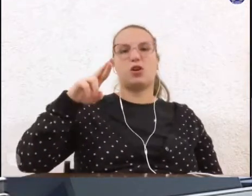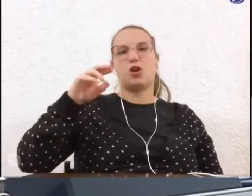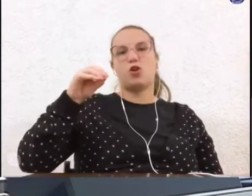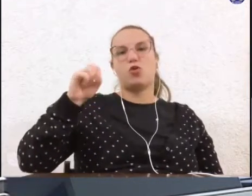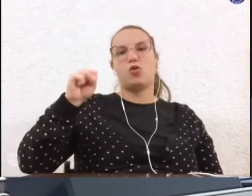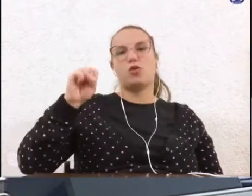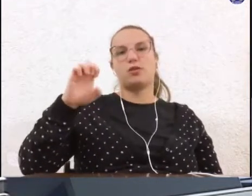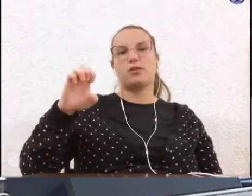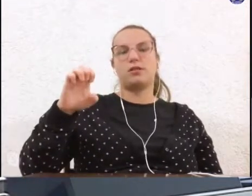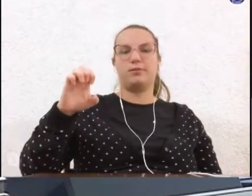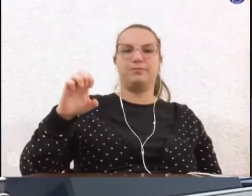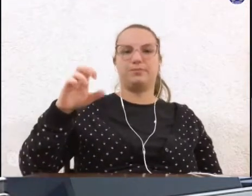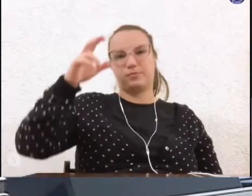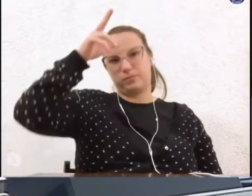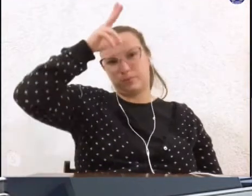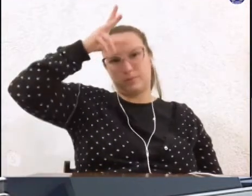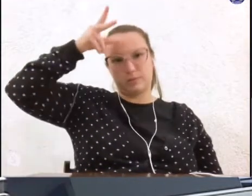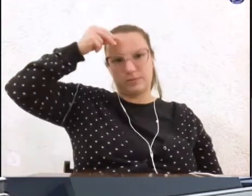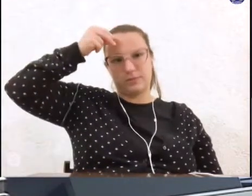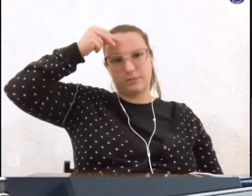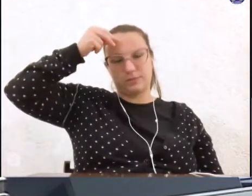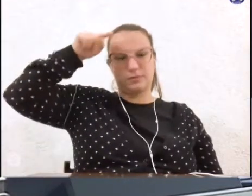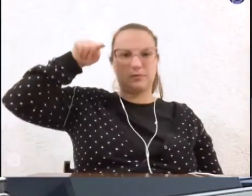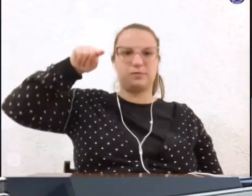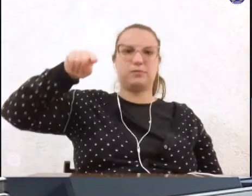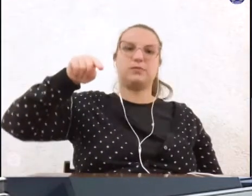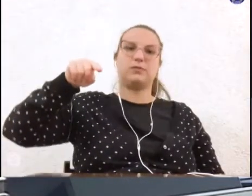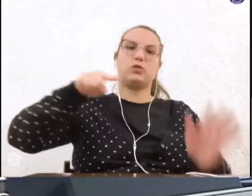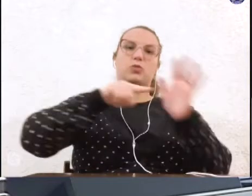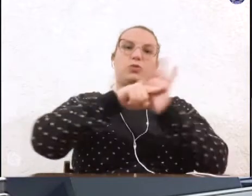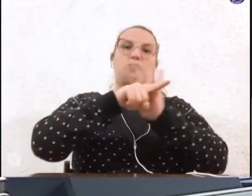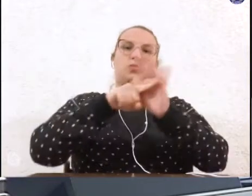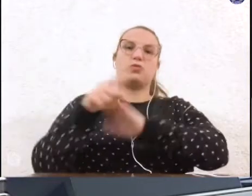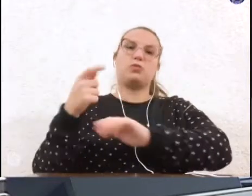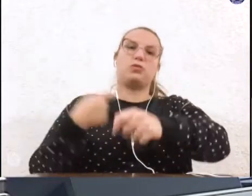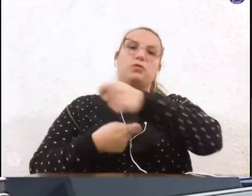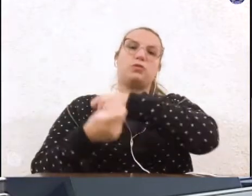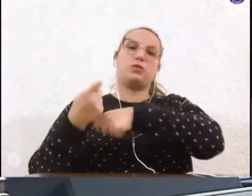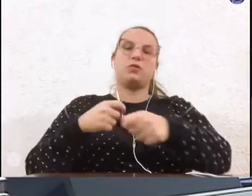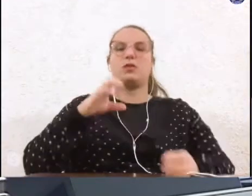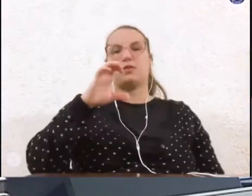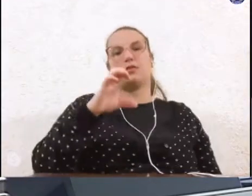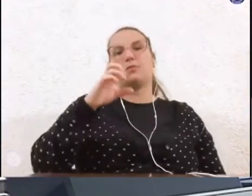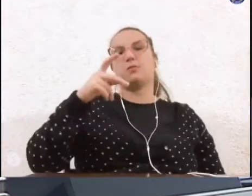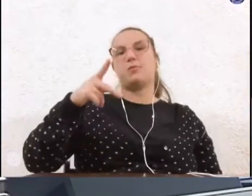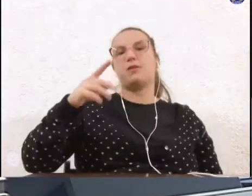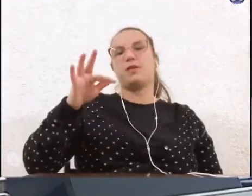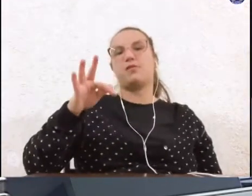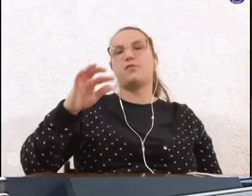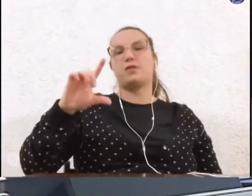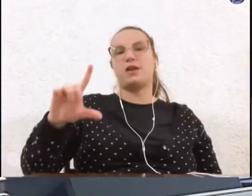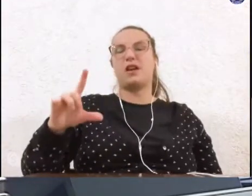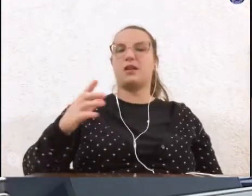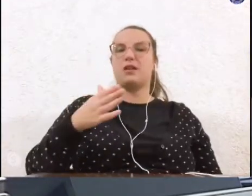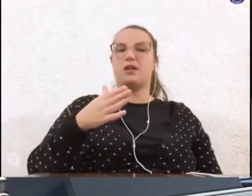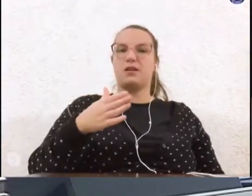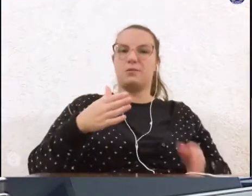ao prefeito e à consultora de negócios da CPFL, solicitando